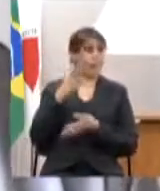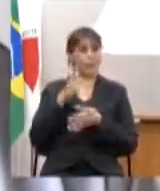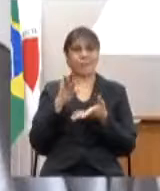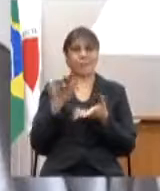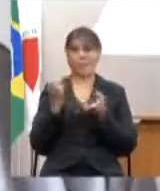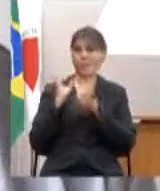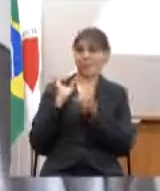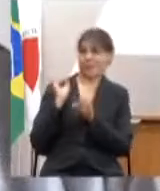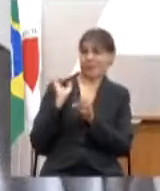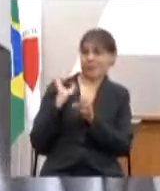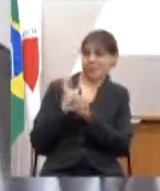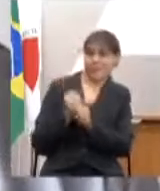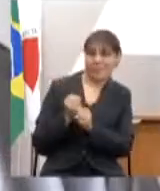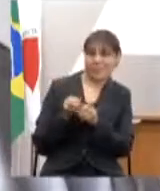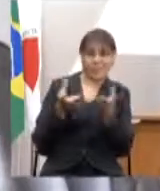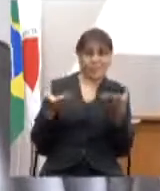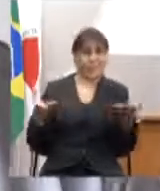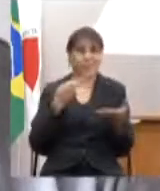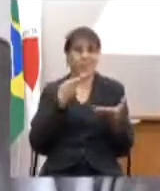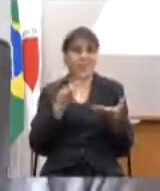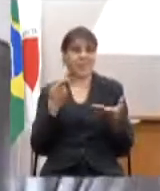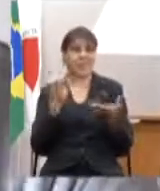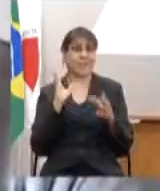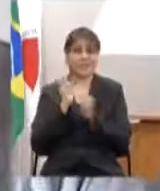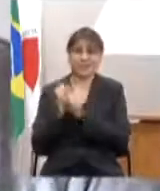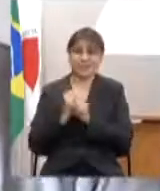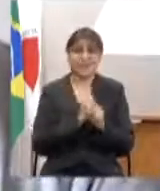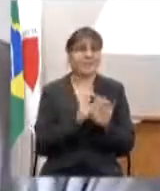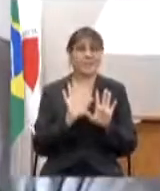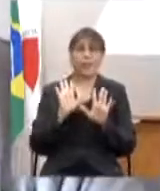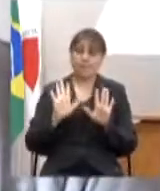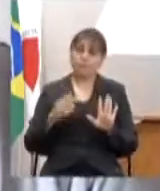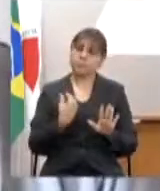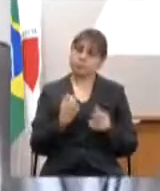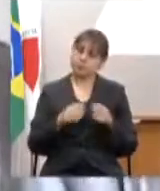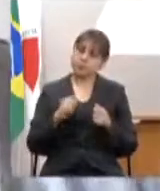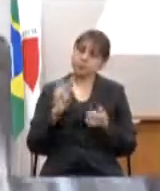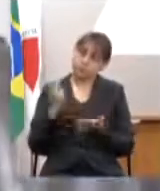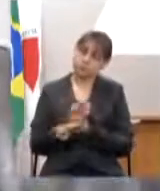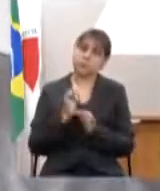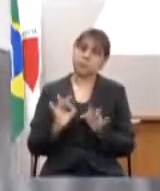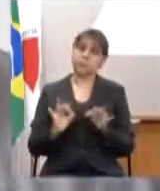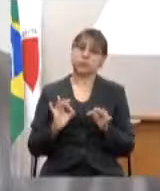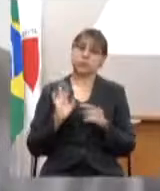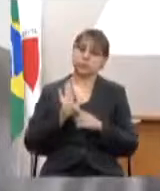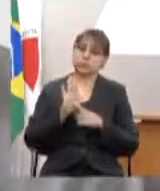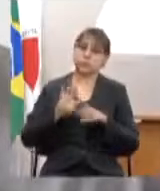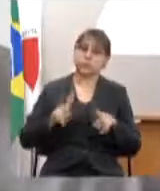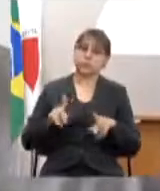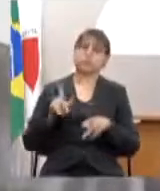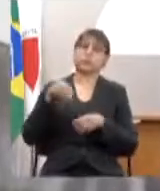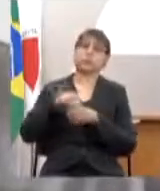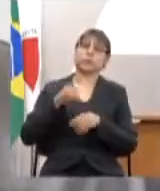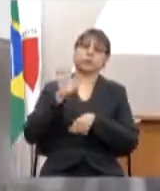mas que seja de fato execução prática que faça diferença para o nosso estado